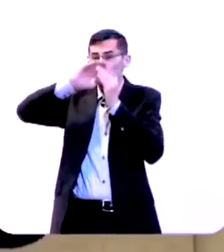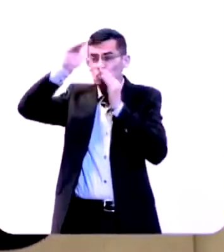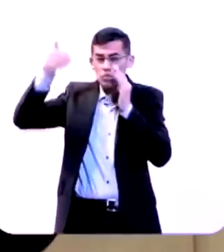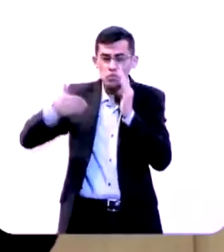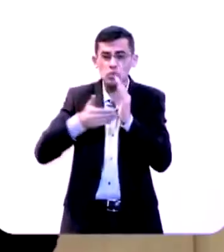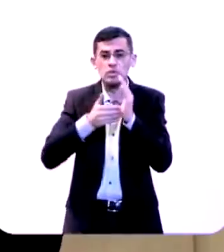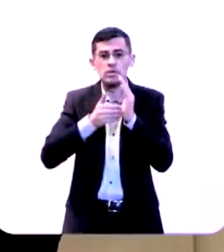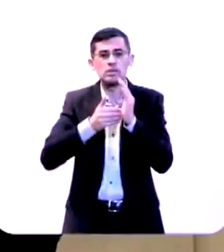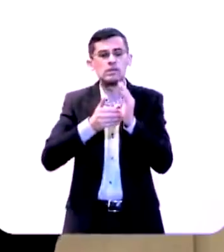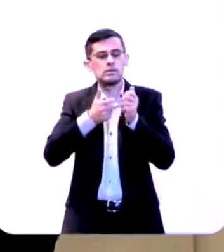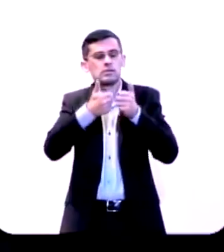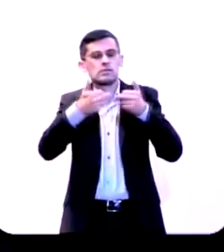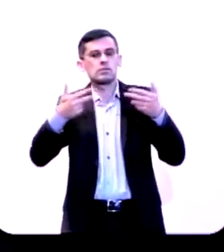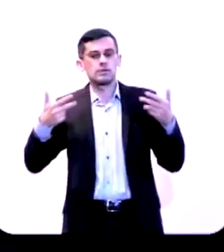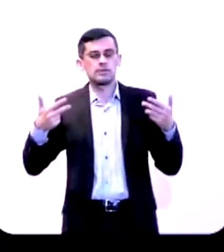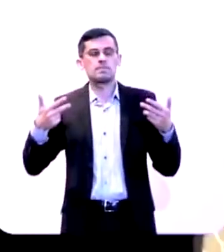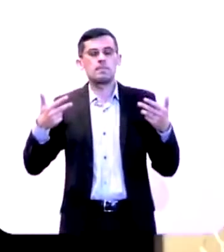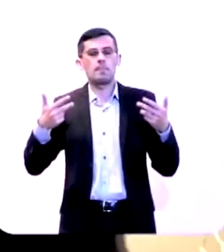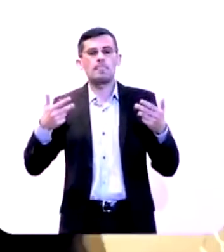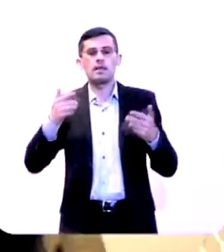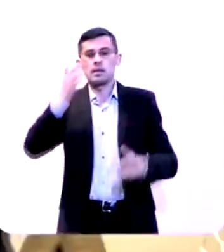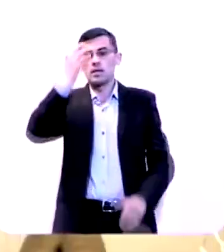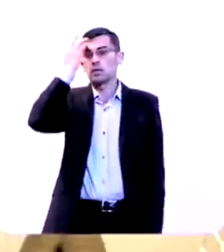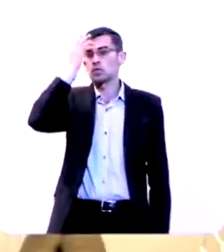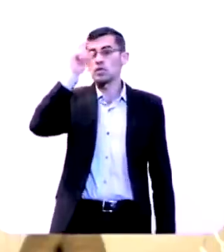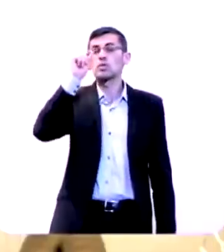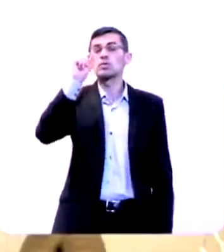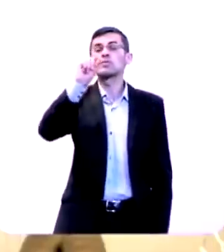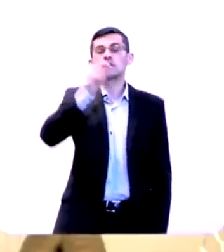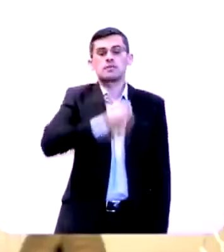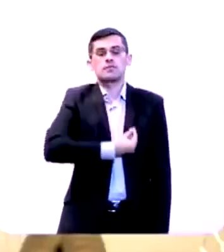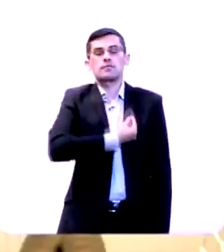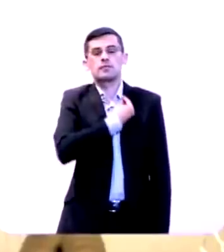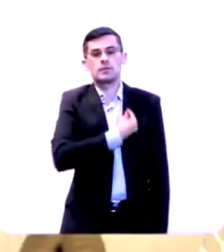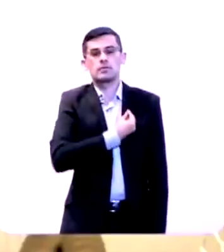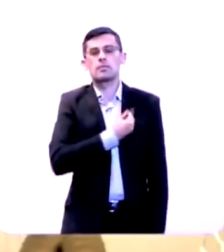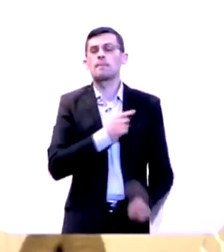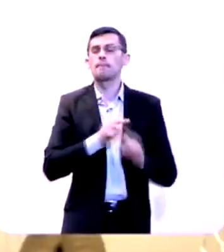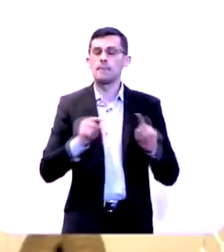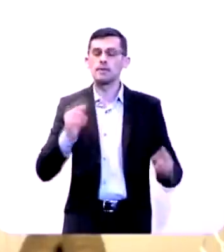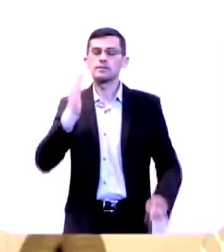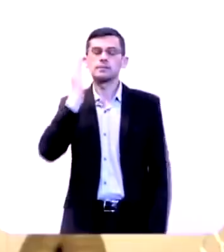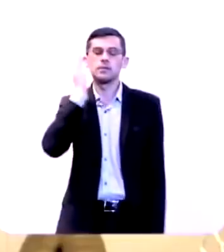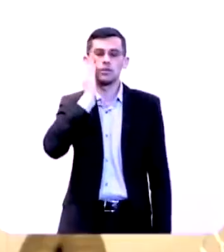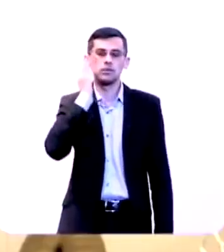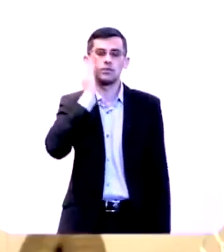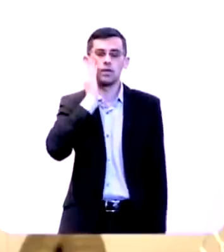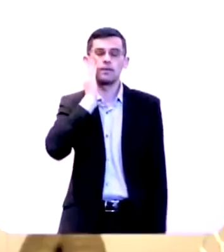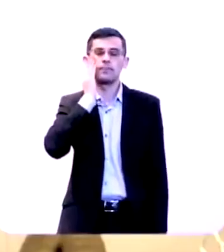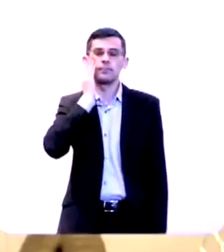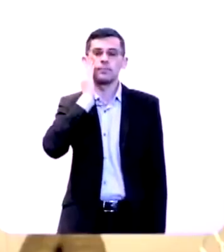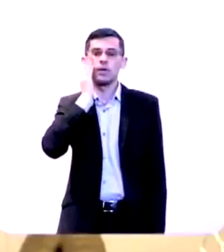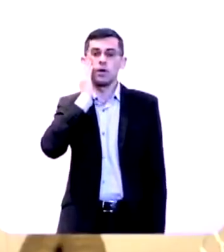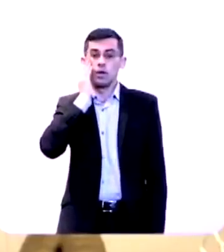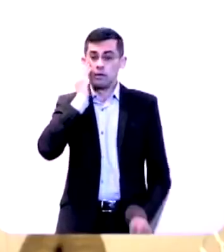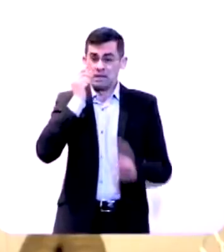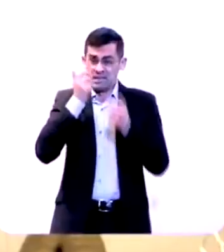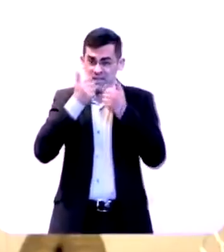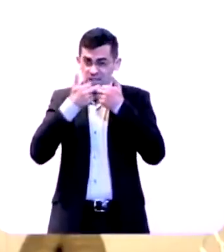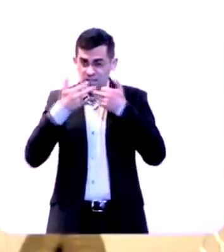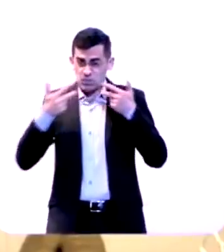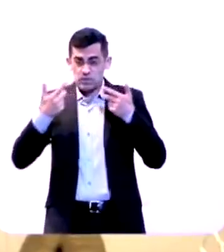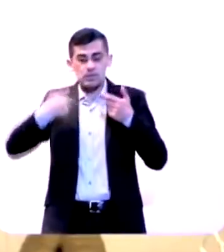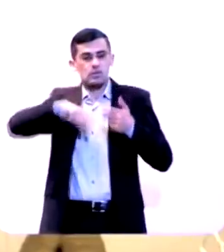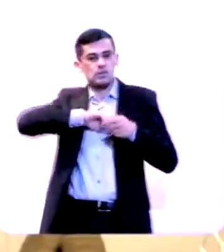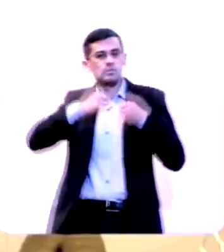a despeito de todas as coisas eu não sei o que você está vivendo mas uma coisa eu sei a chave do tesouro de